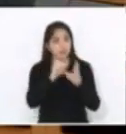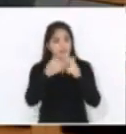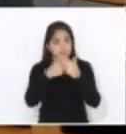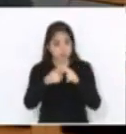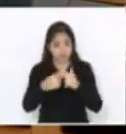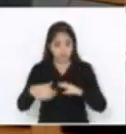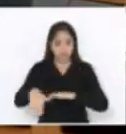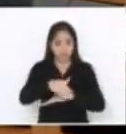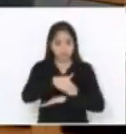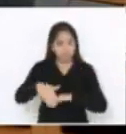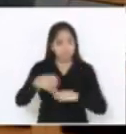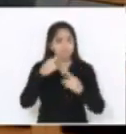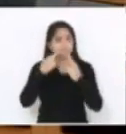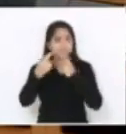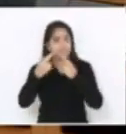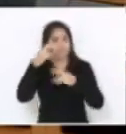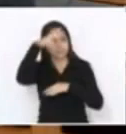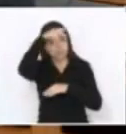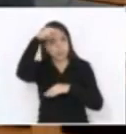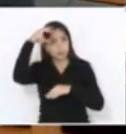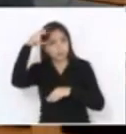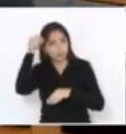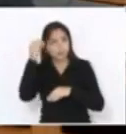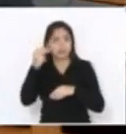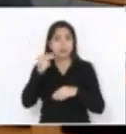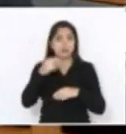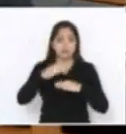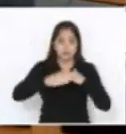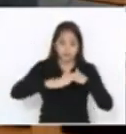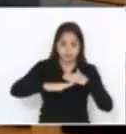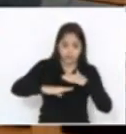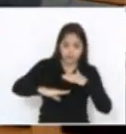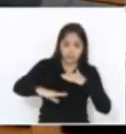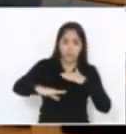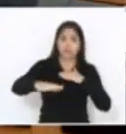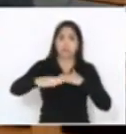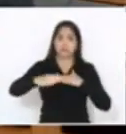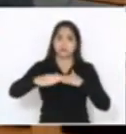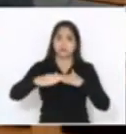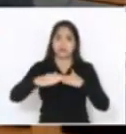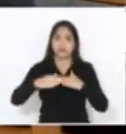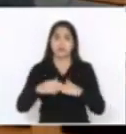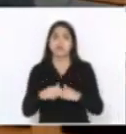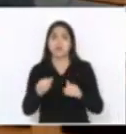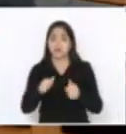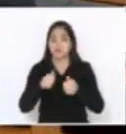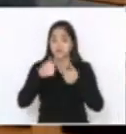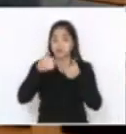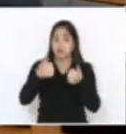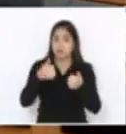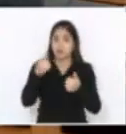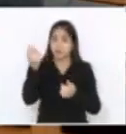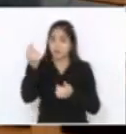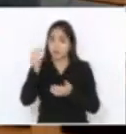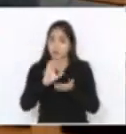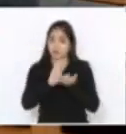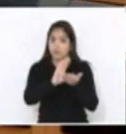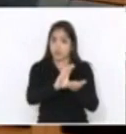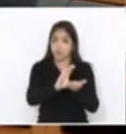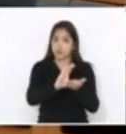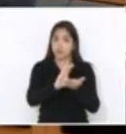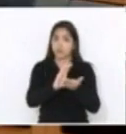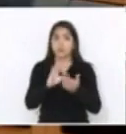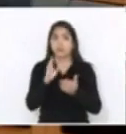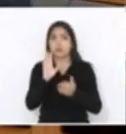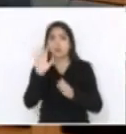recurso para o prefeito poder fazer pavimentação, tem recurso para o prefeito poder investir em recuperação de áreas de enchente,